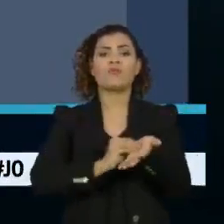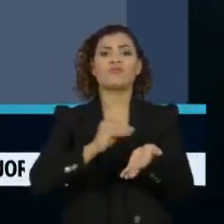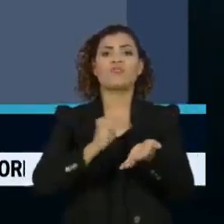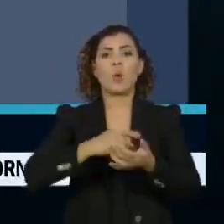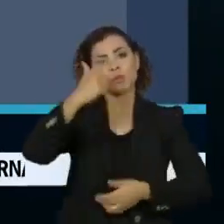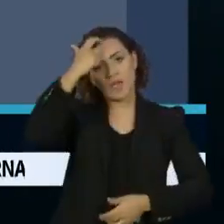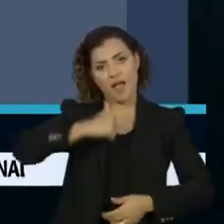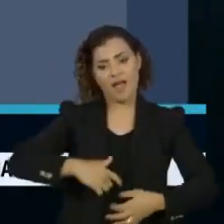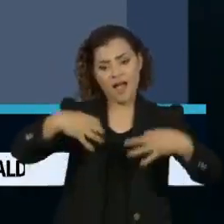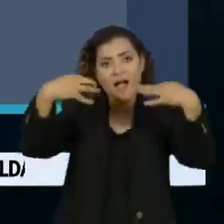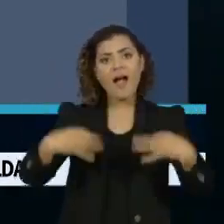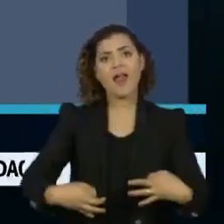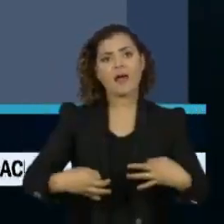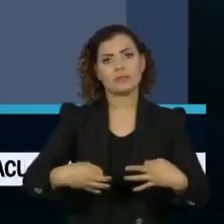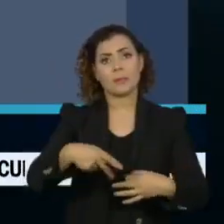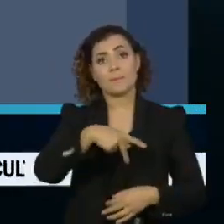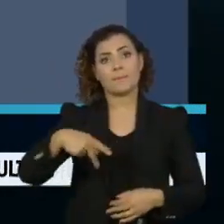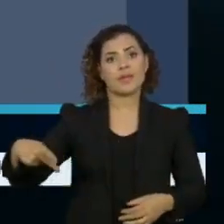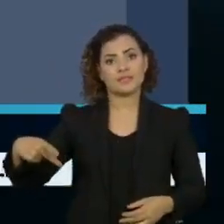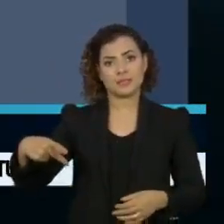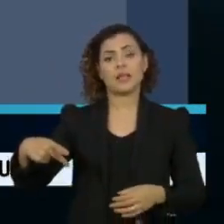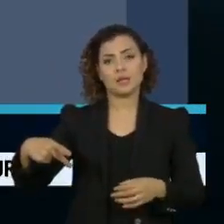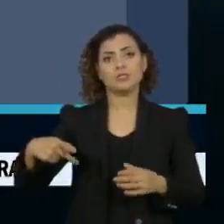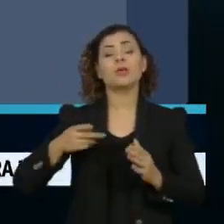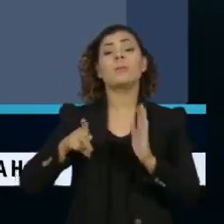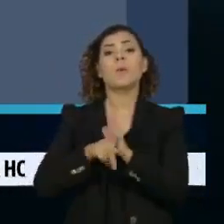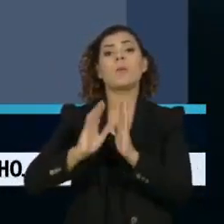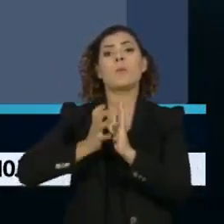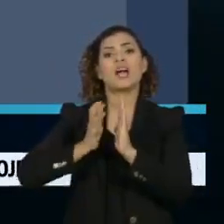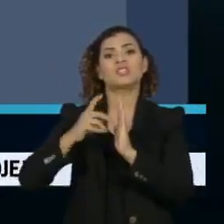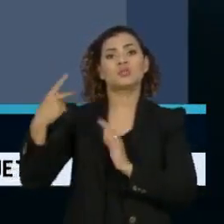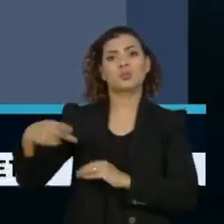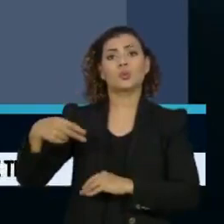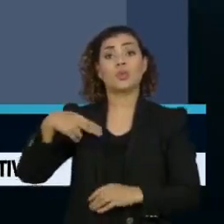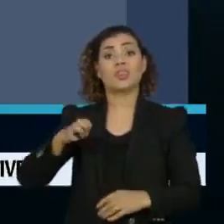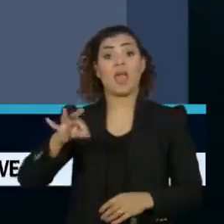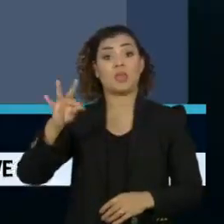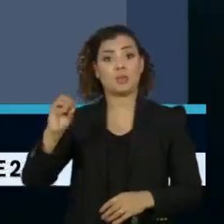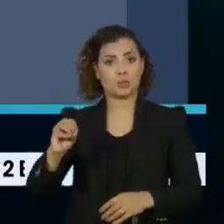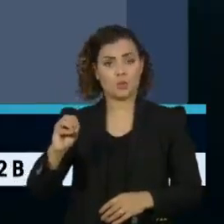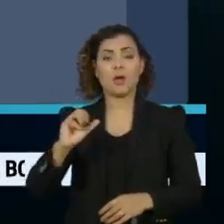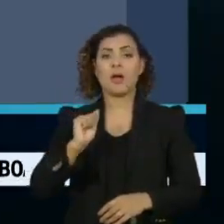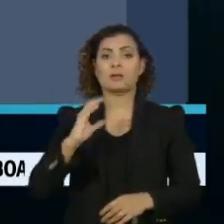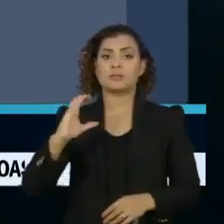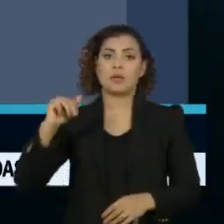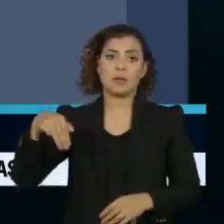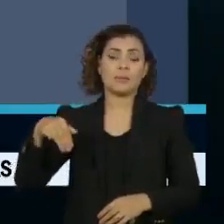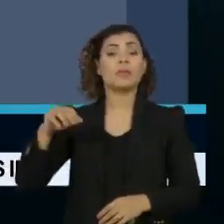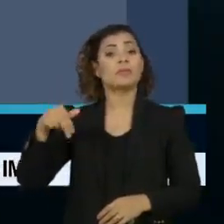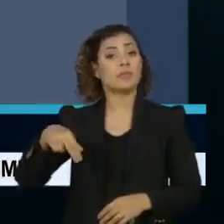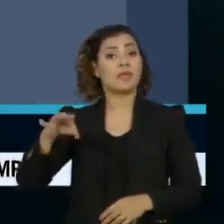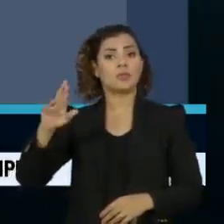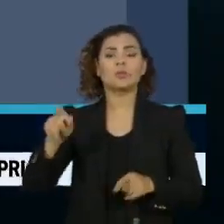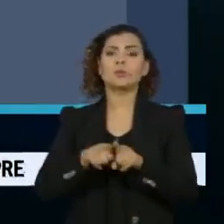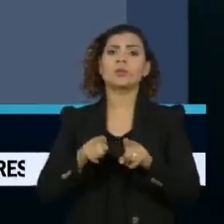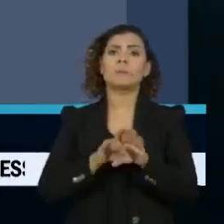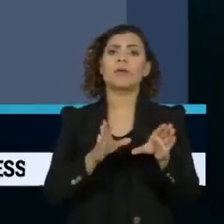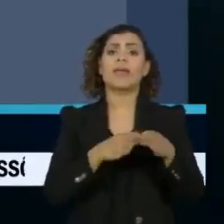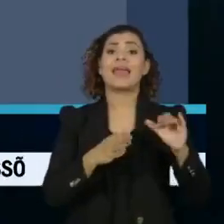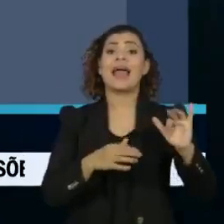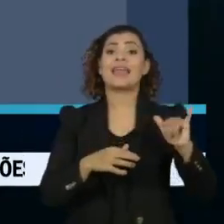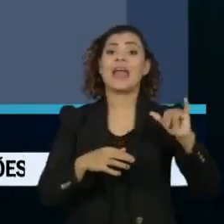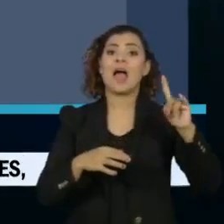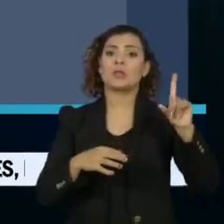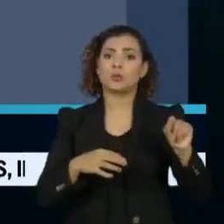caráter ao presidente nacional do Democratas, a C.M. Neto, e ao governador de Goiás, Ronaldo Caiado. Para